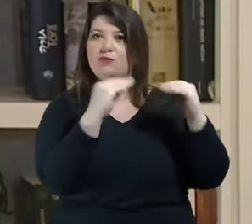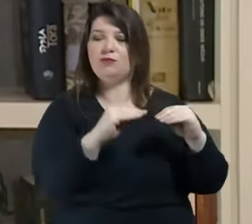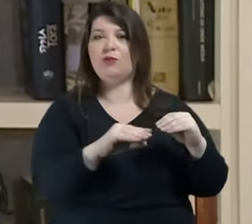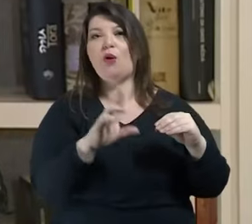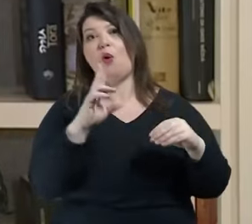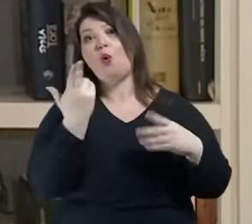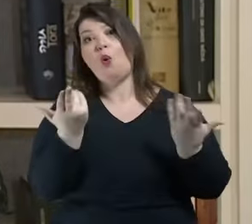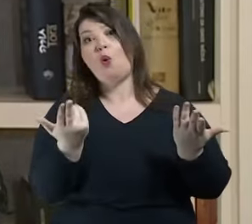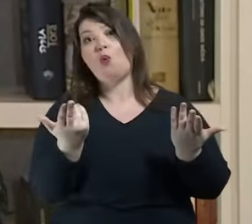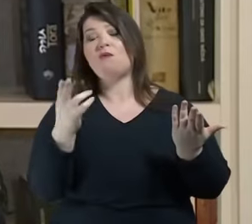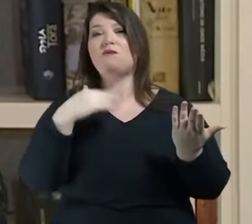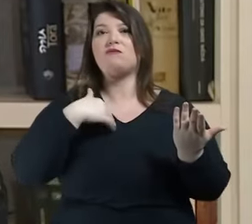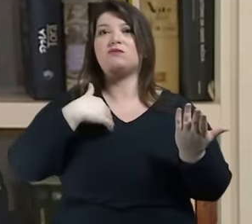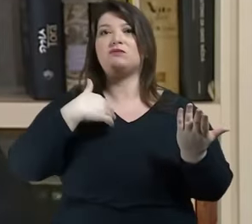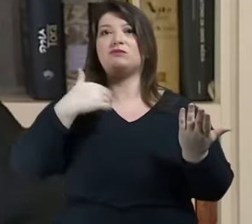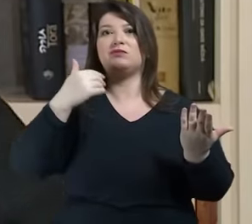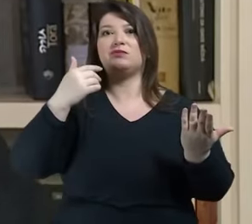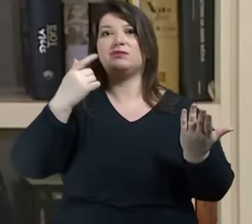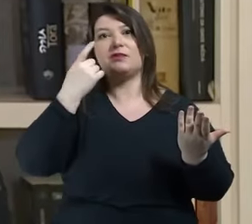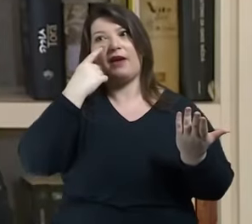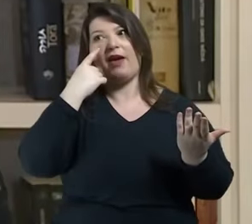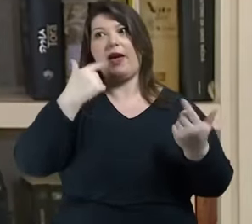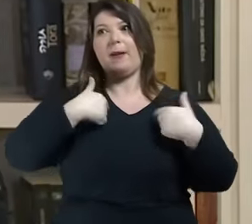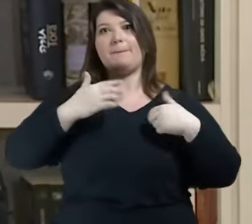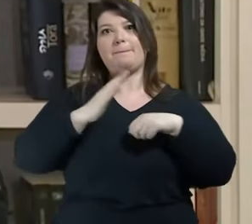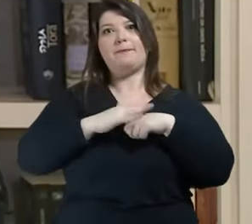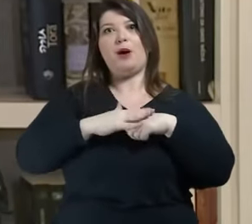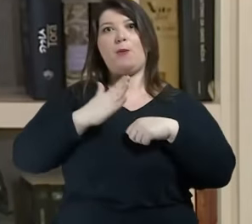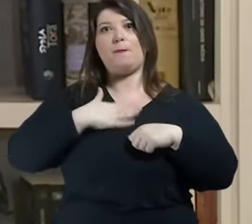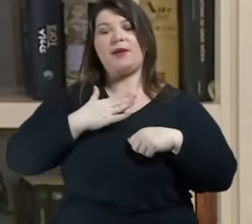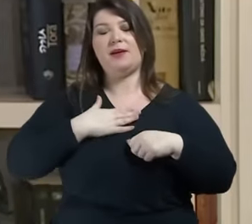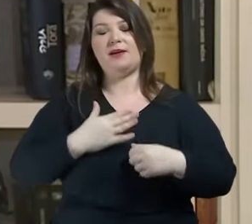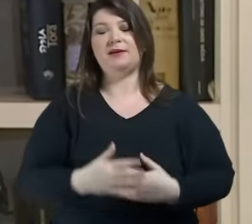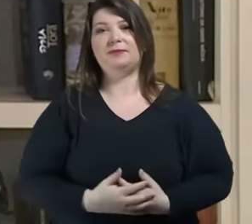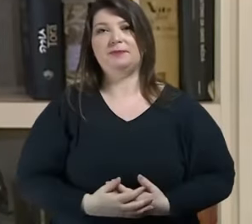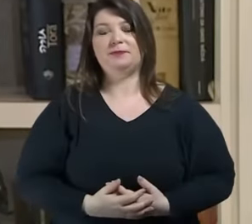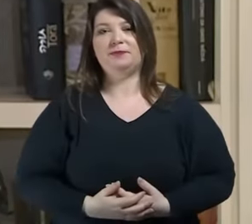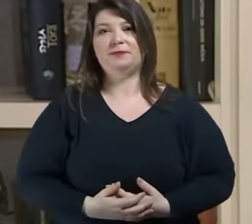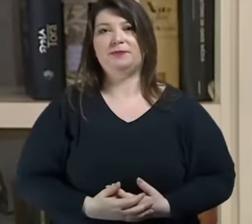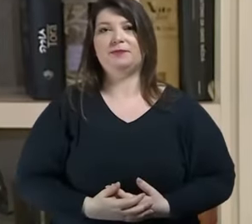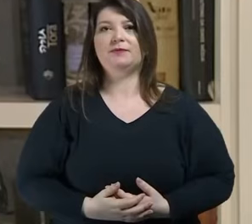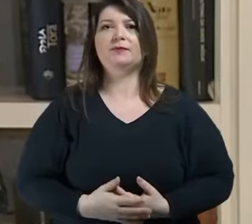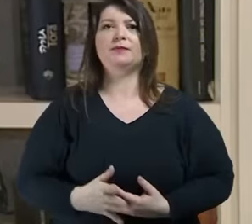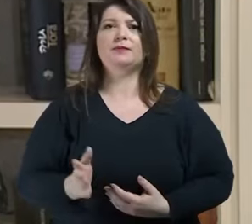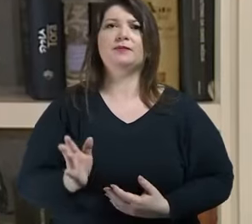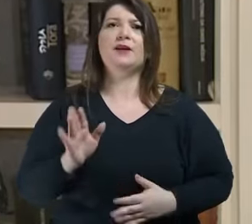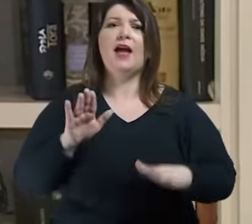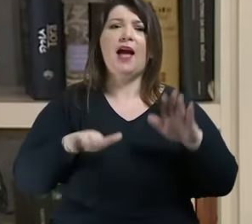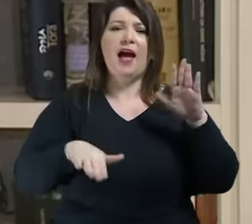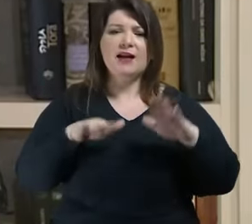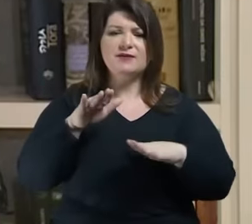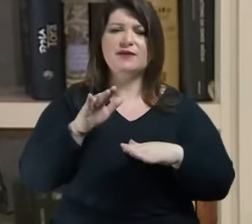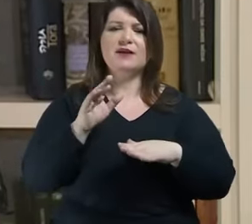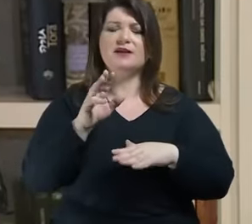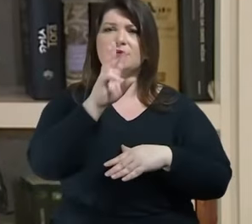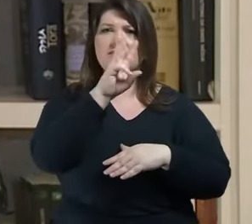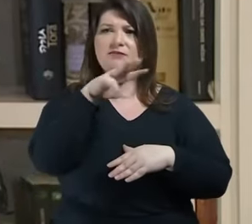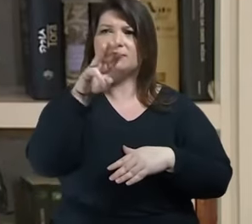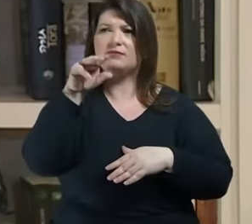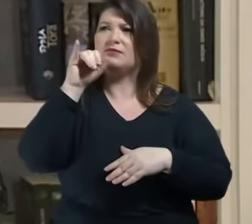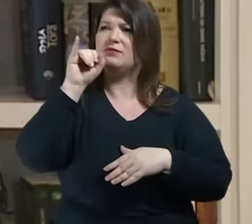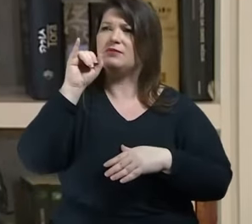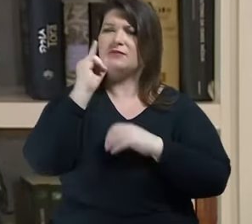mas como enfrentar se eu olho o relatório dos sites que eu tenho e os analytics dizem